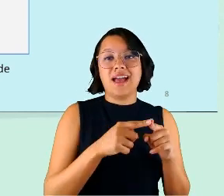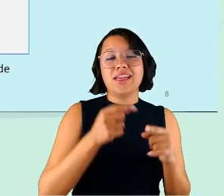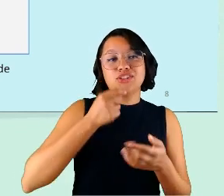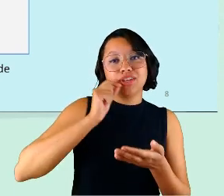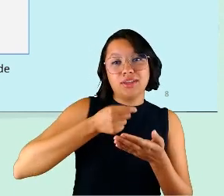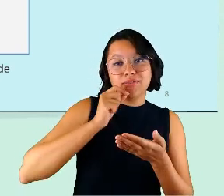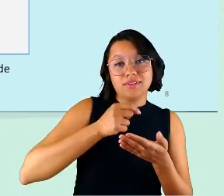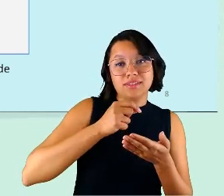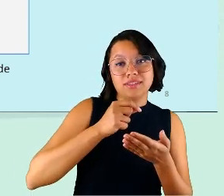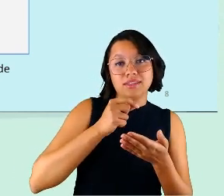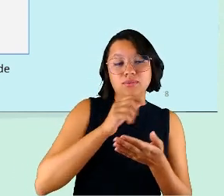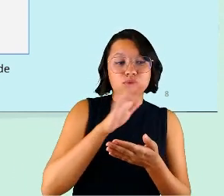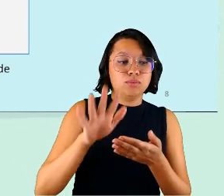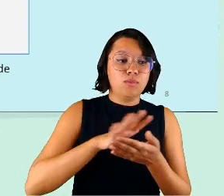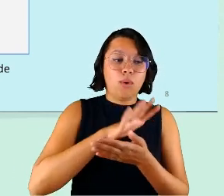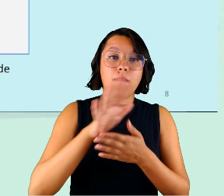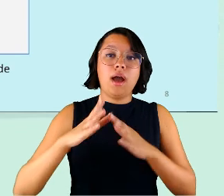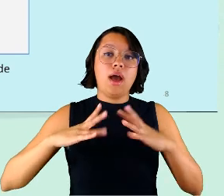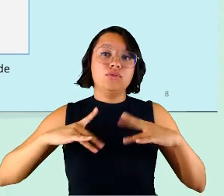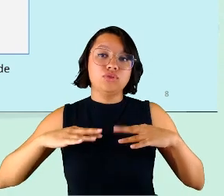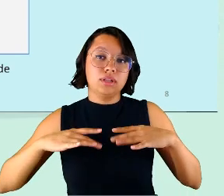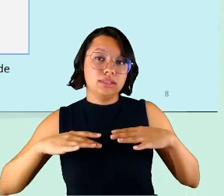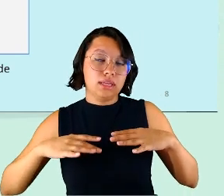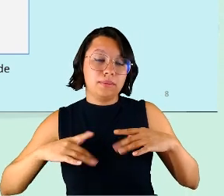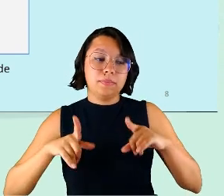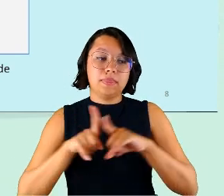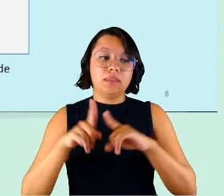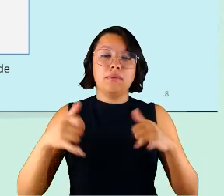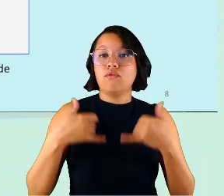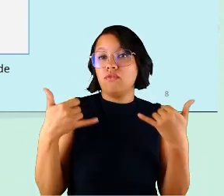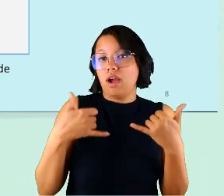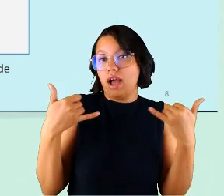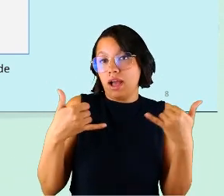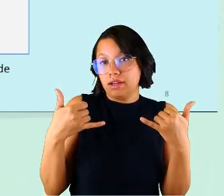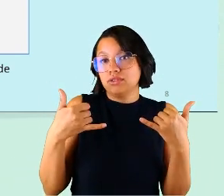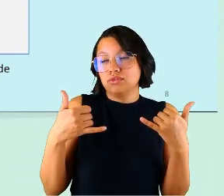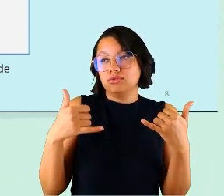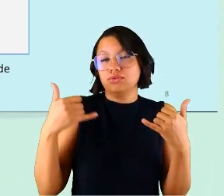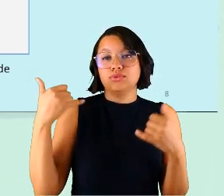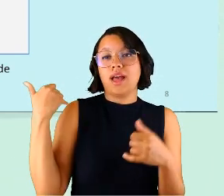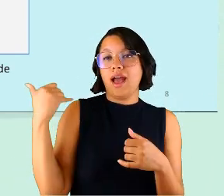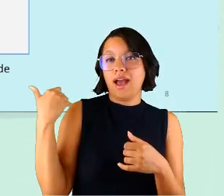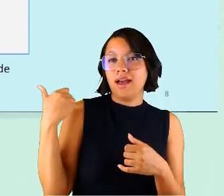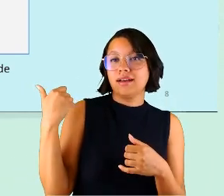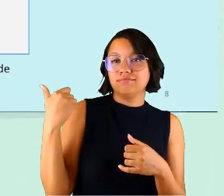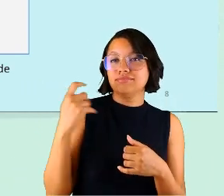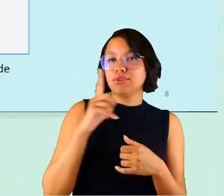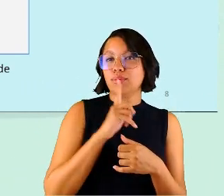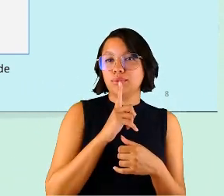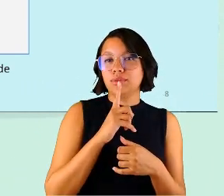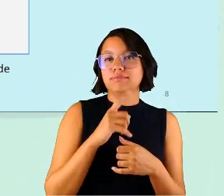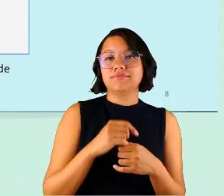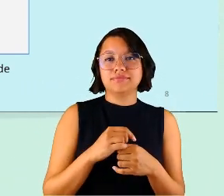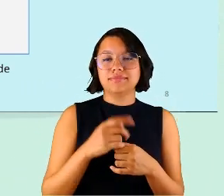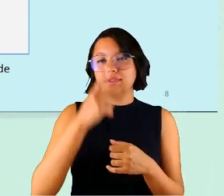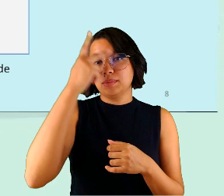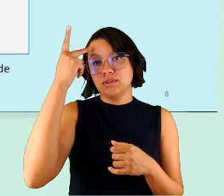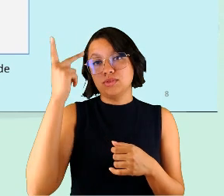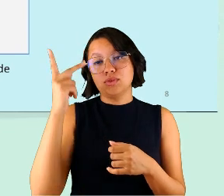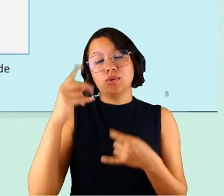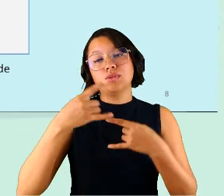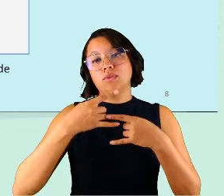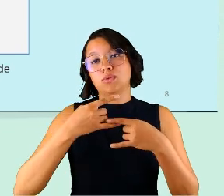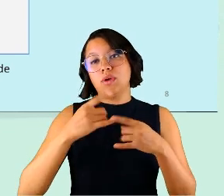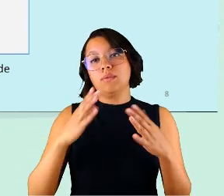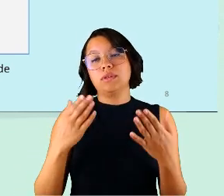os momentos de lazer e de festejos dos aniversários das pessoas remotamente então